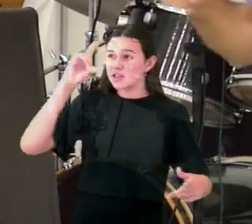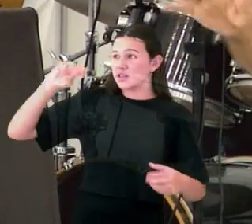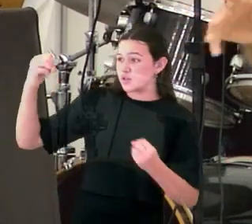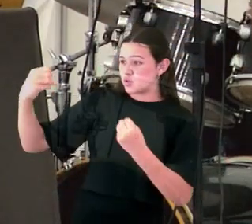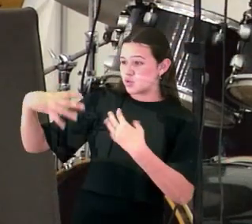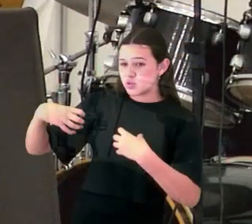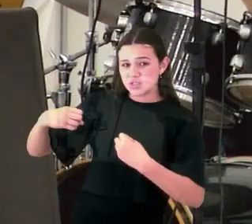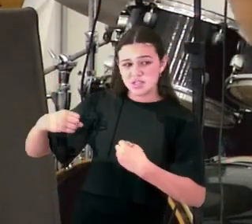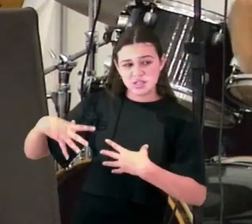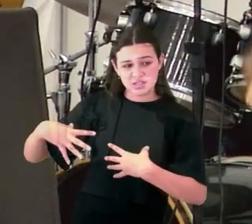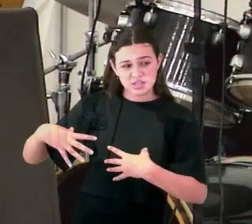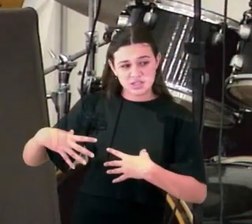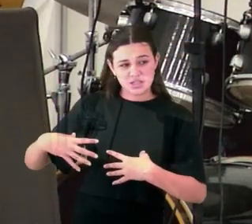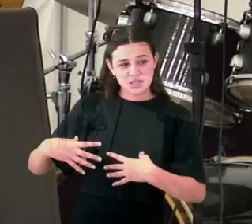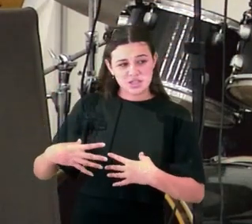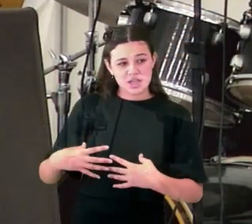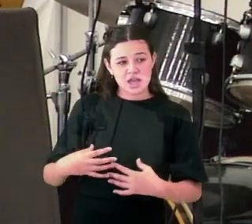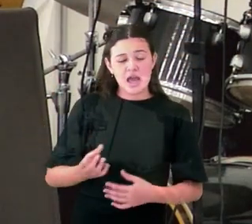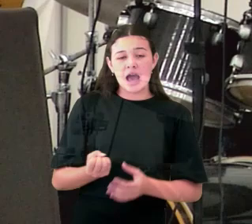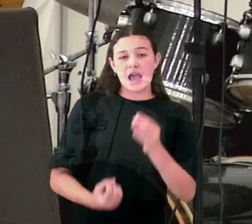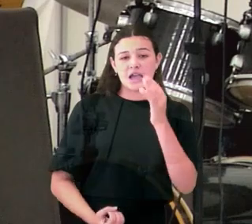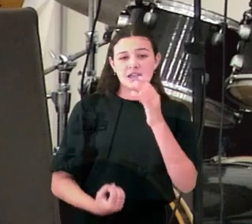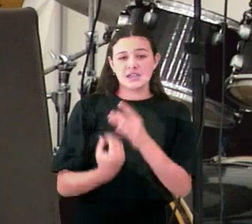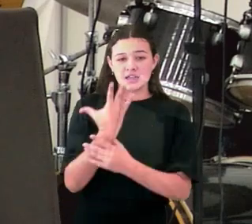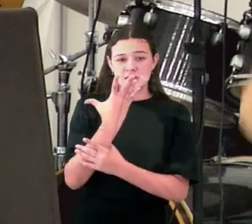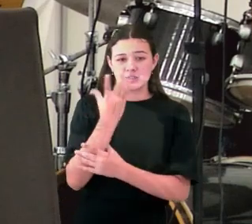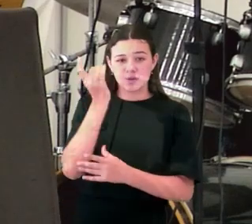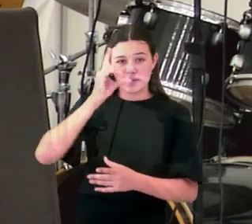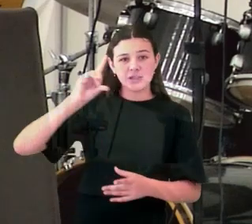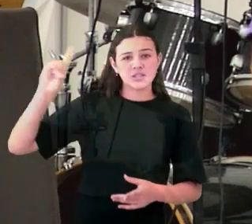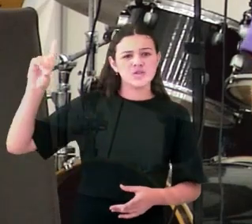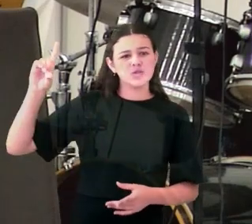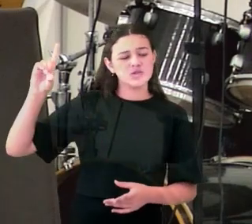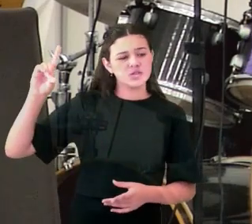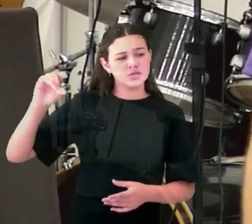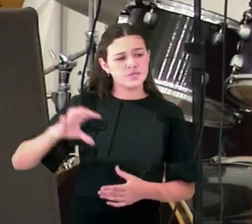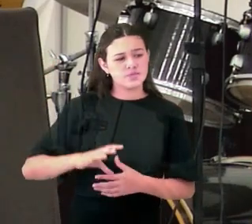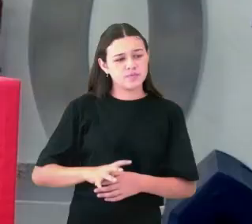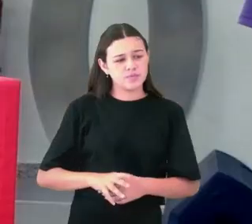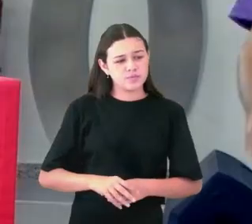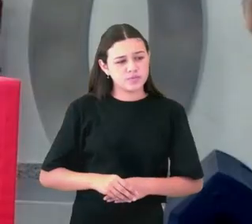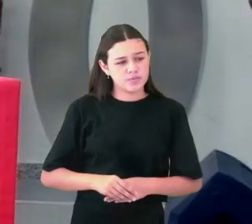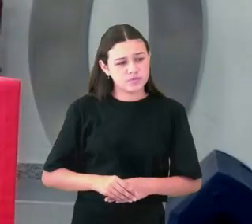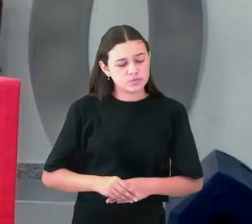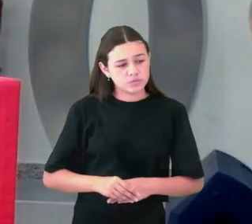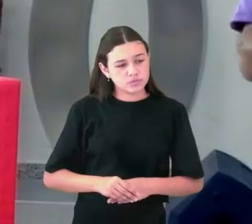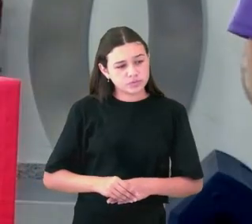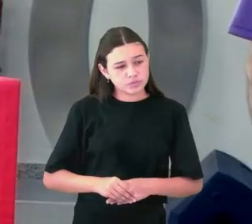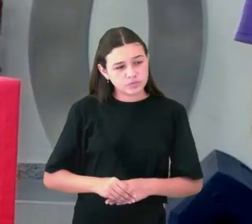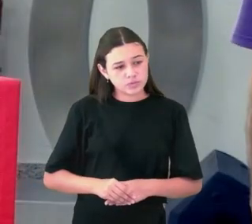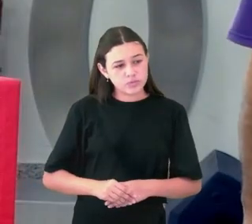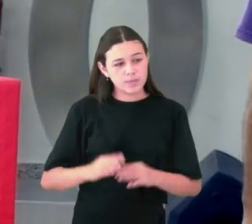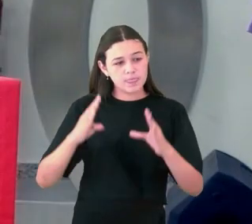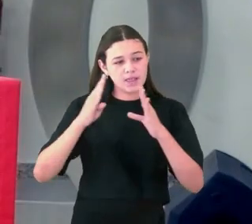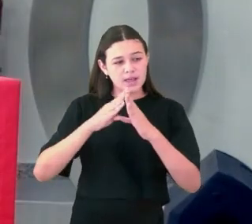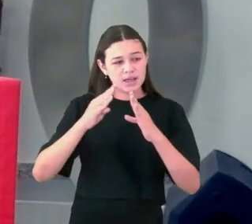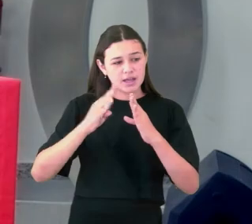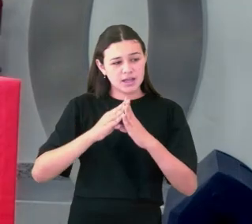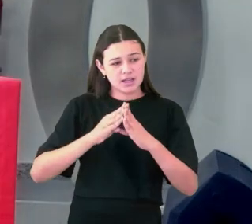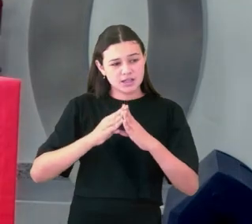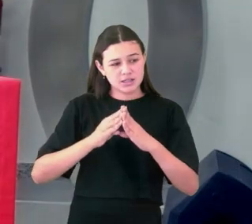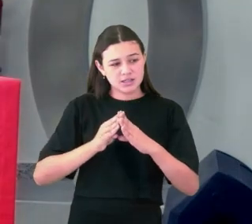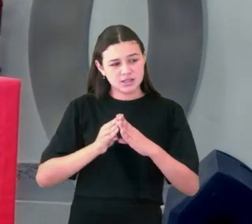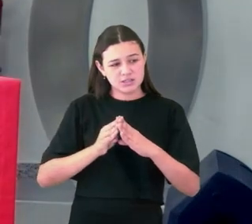E com isso, dinheiro deixa de ser Deus. Sabe? Casa deixa de ser Deus. Suas vontades deixam de ser Deus.